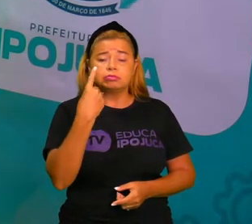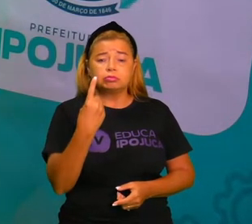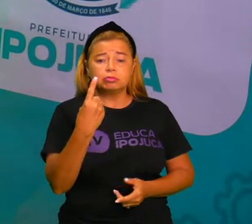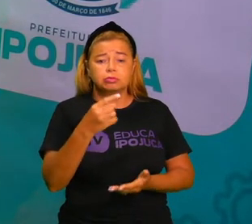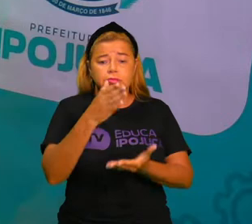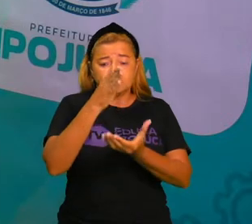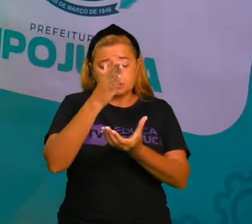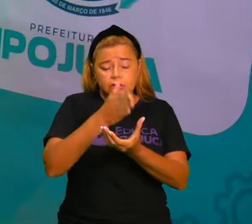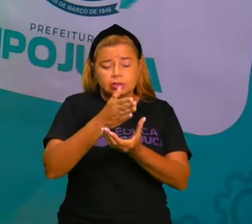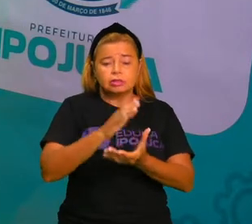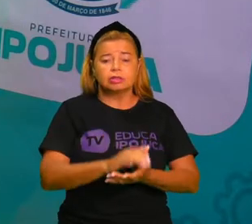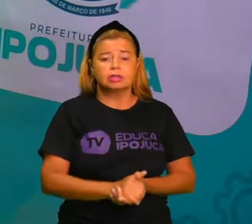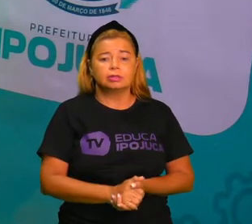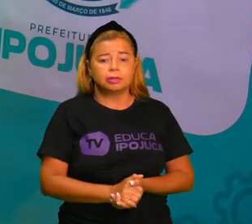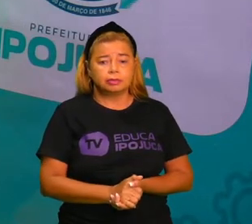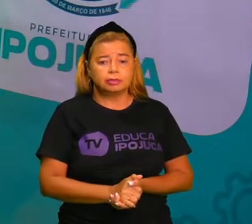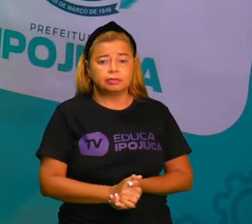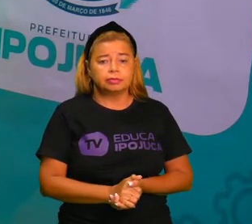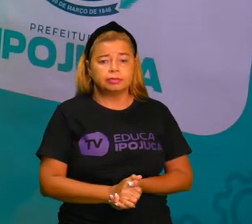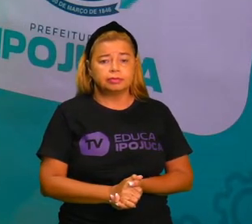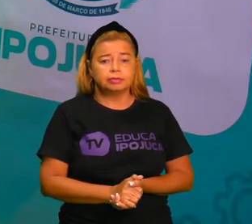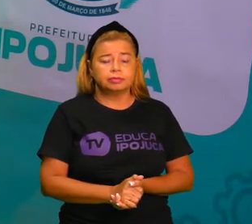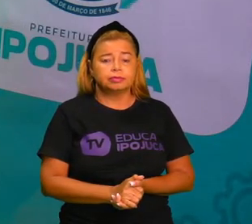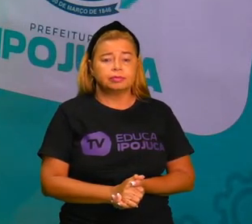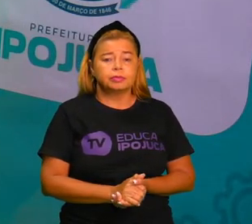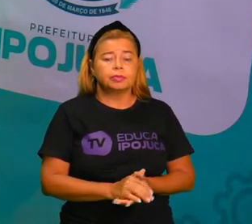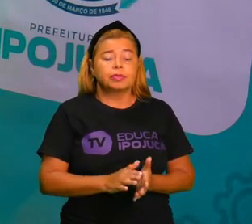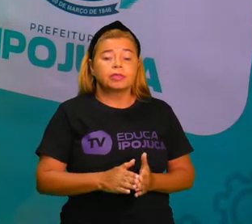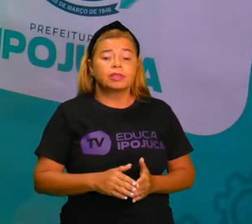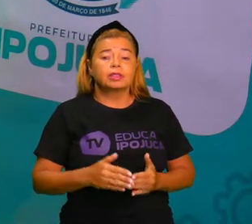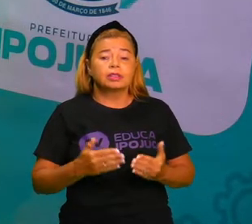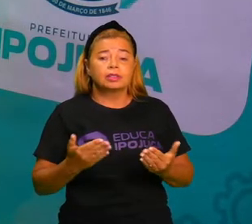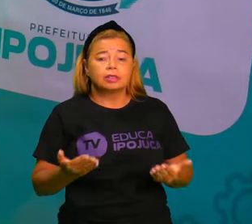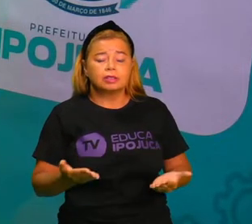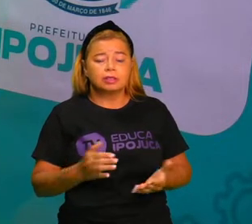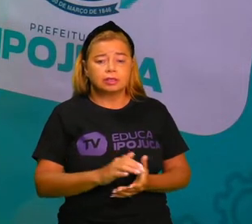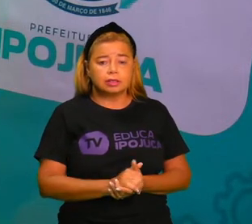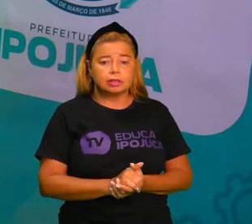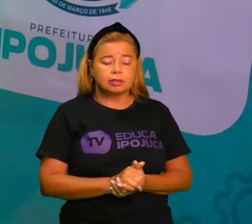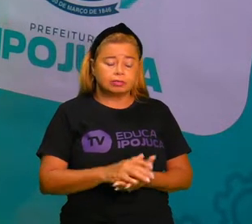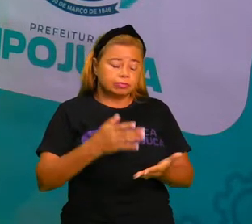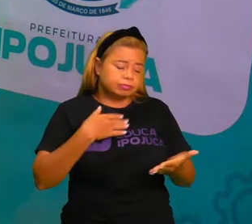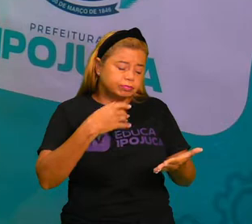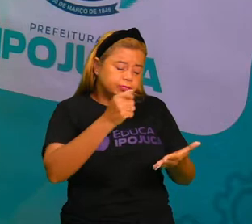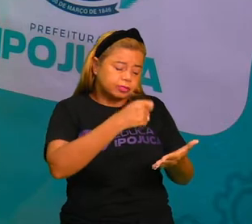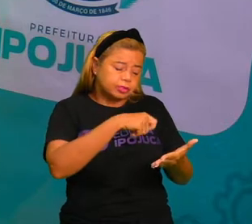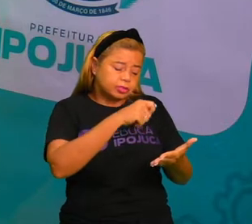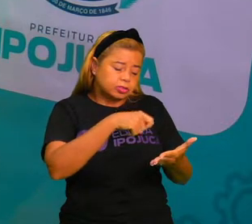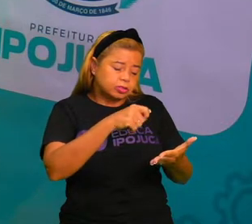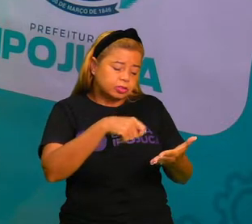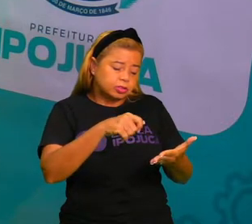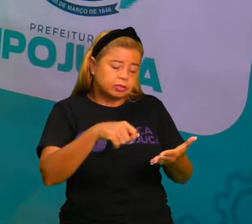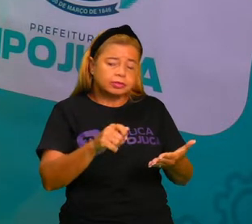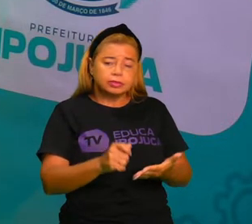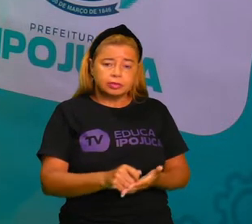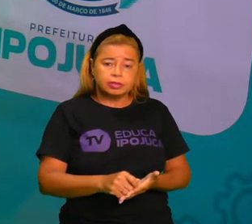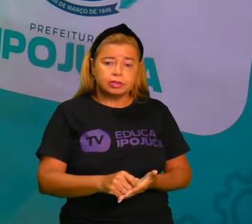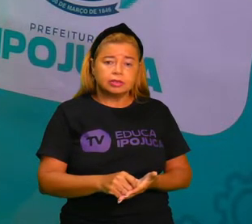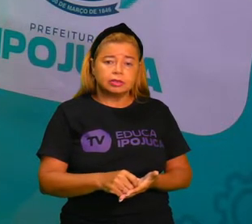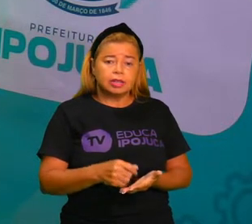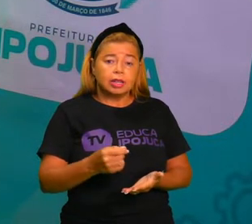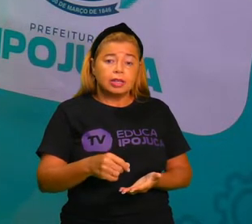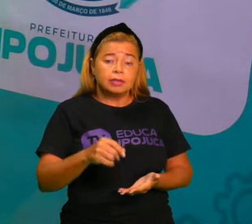que a gente precisa conhecer. Vou te dar uma dica. Às vezes a gente está assim escrevendo, a gente bate com um lápis assim no caderno.